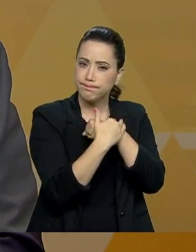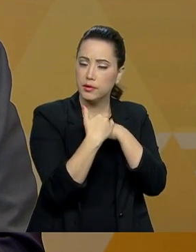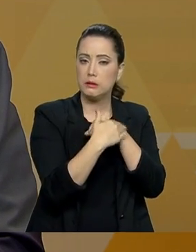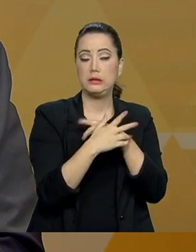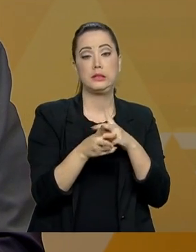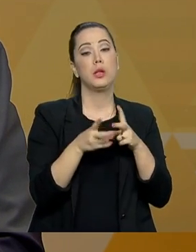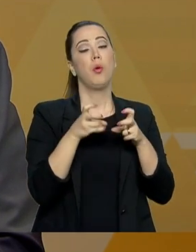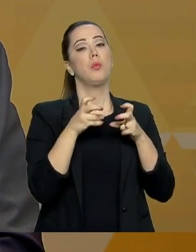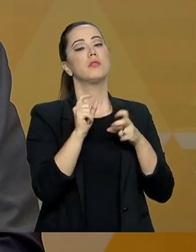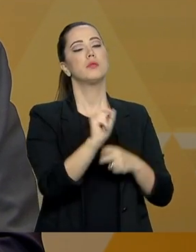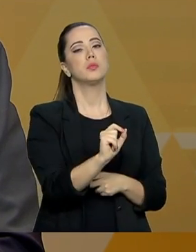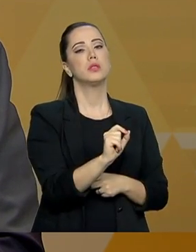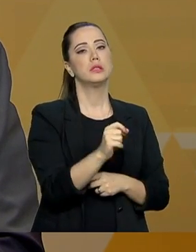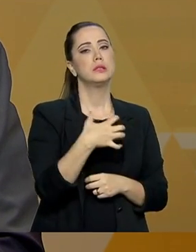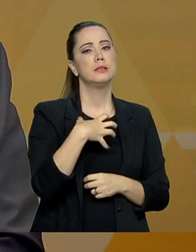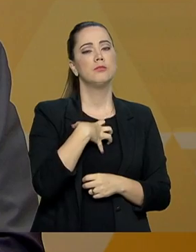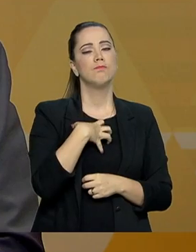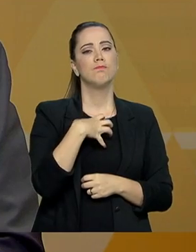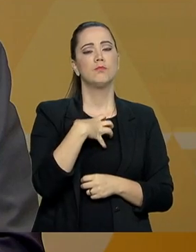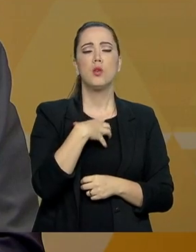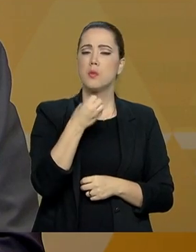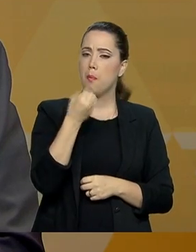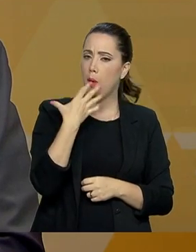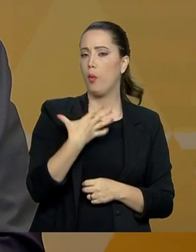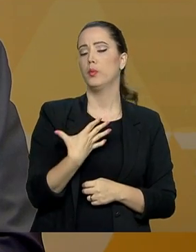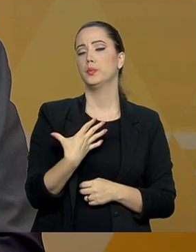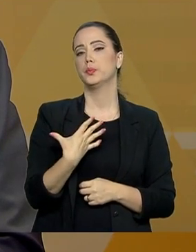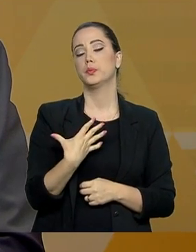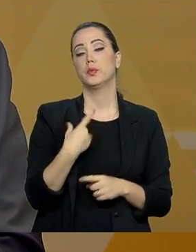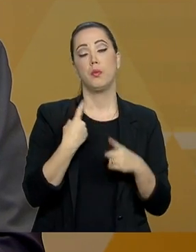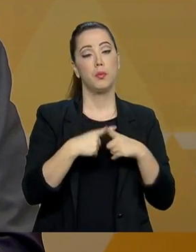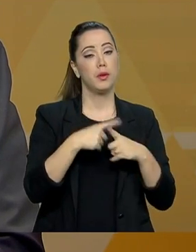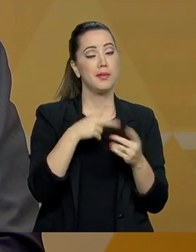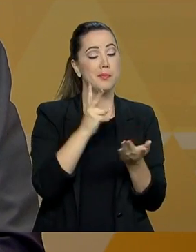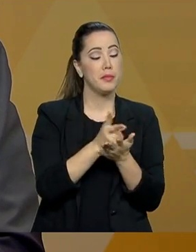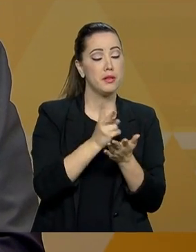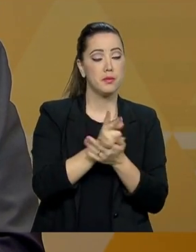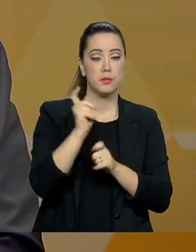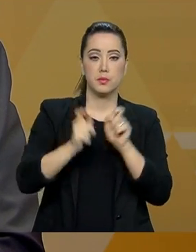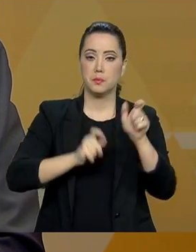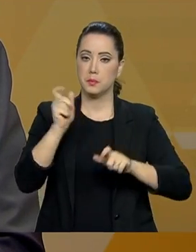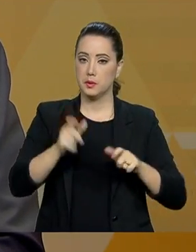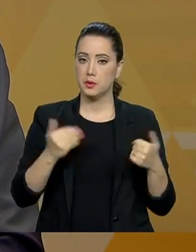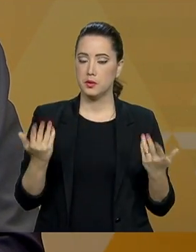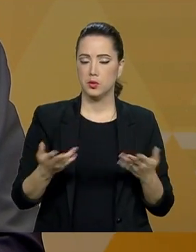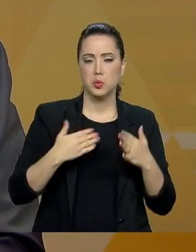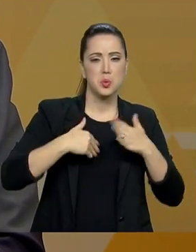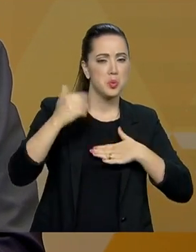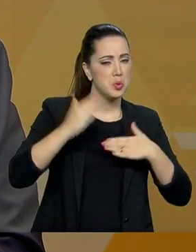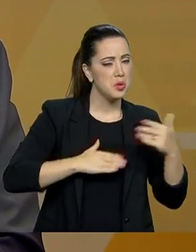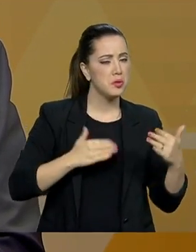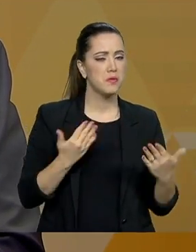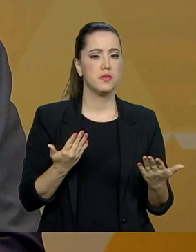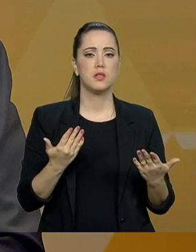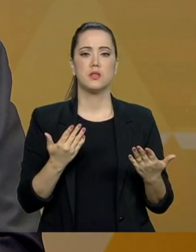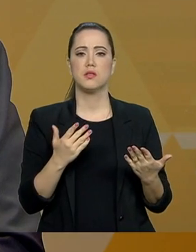minha percepção, é de que há um clima muito favorável. Porque mesmo aqueles que, por algum motivo,